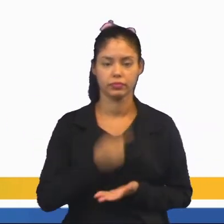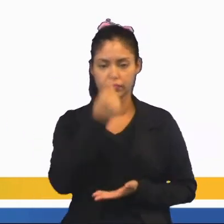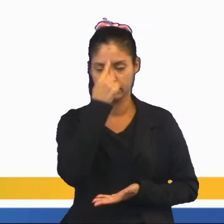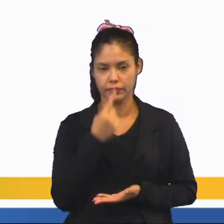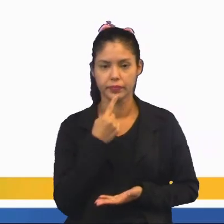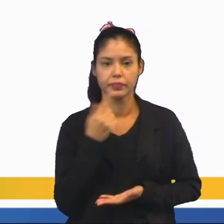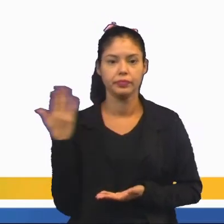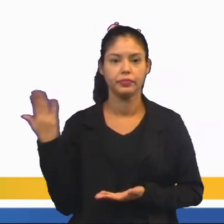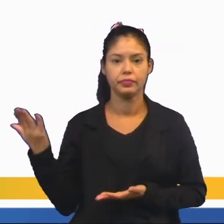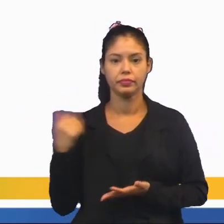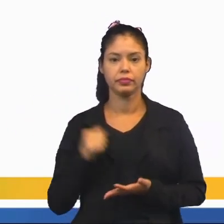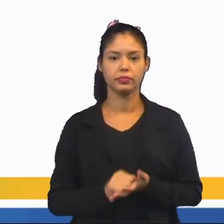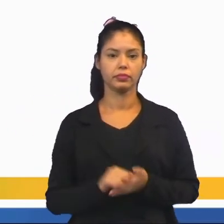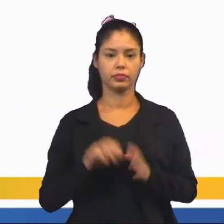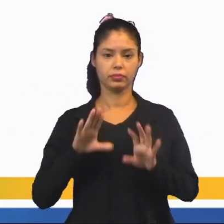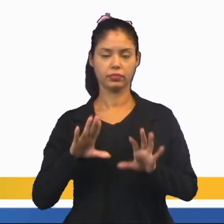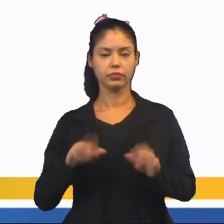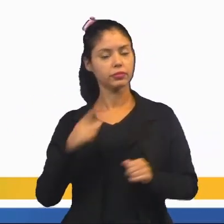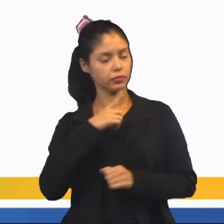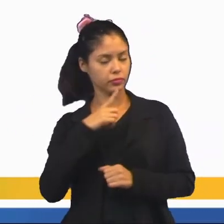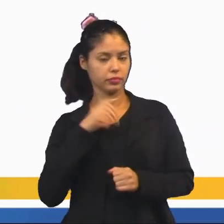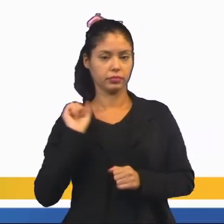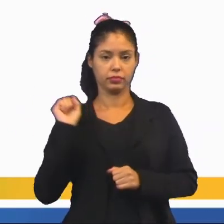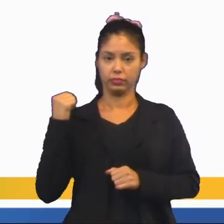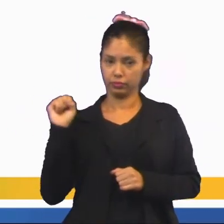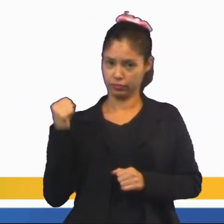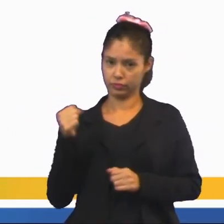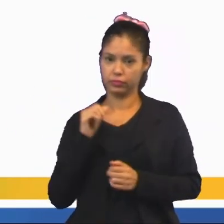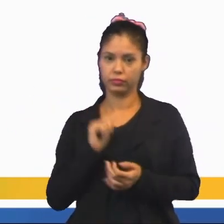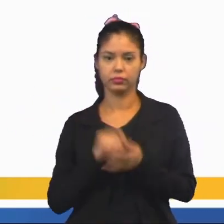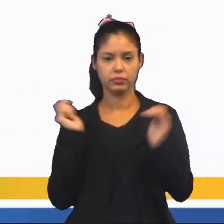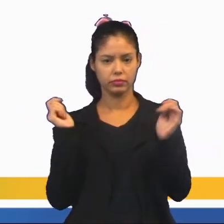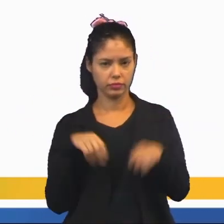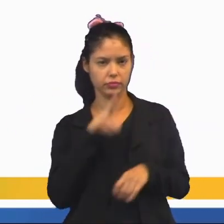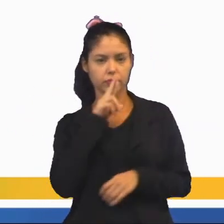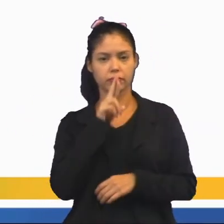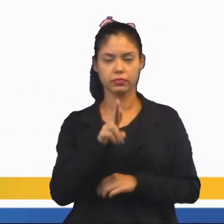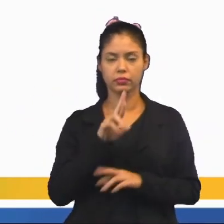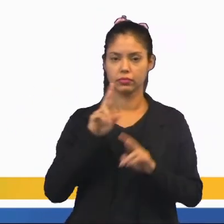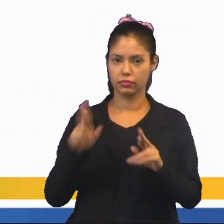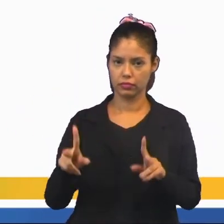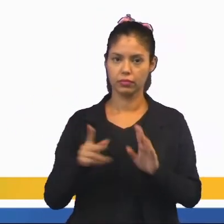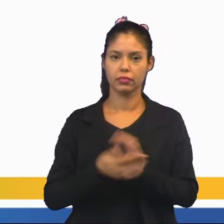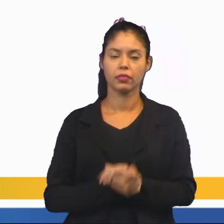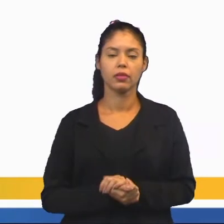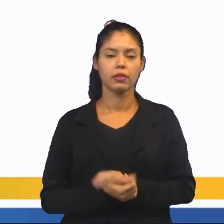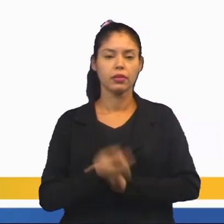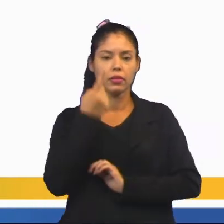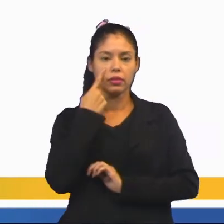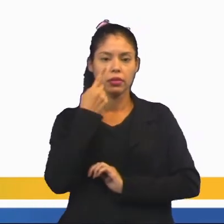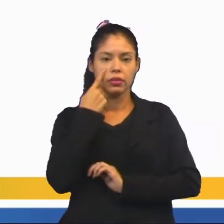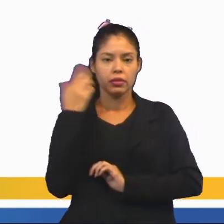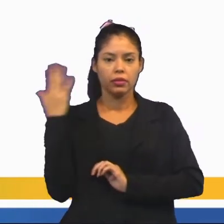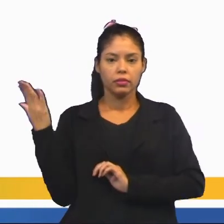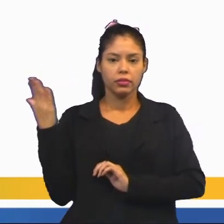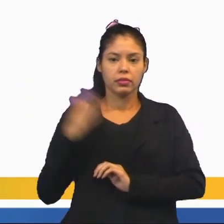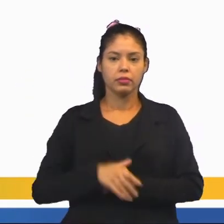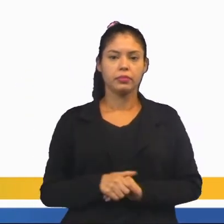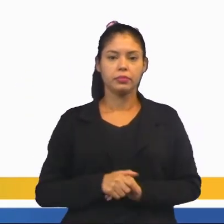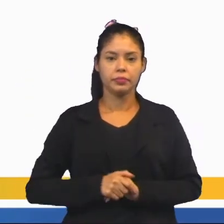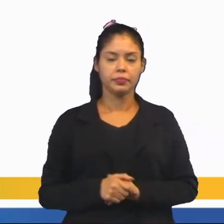imagens, né? Assim, ela poderá ter 8 resultados diferentes. Veja o esquema.